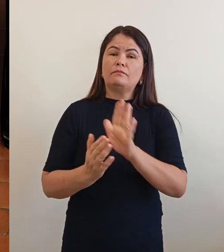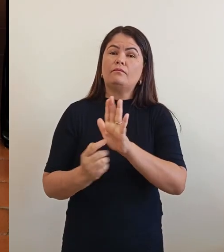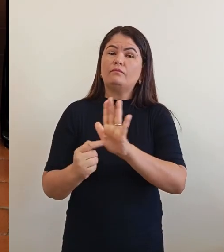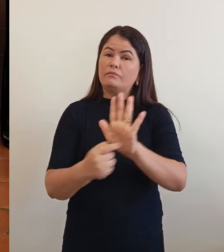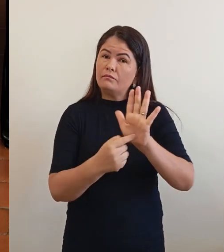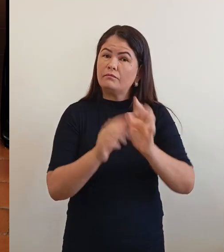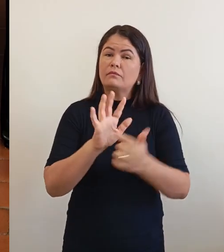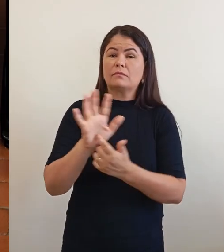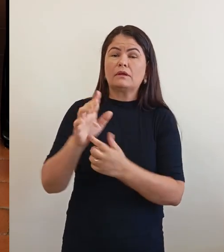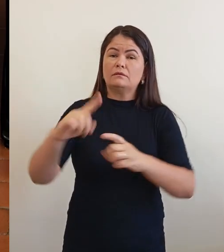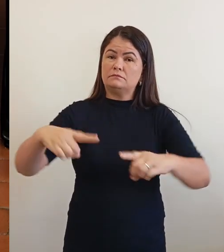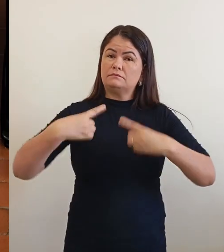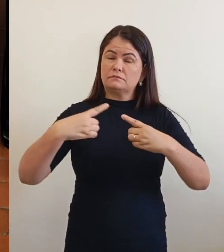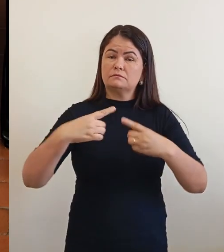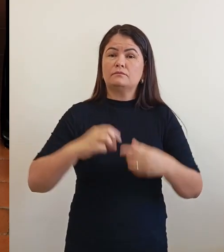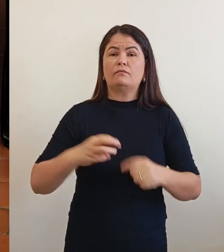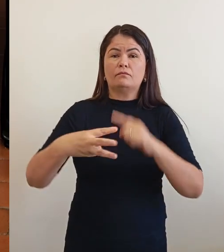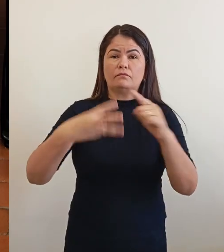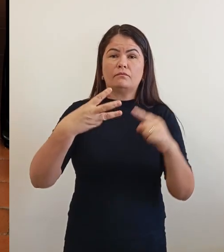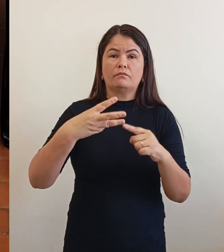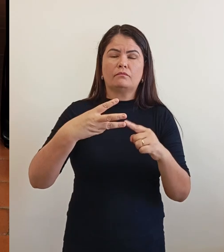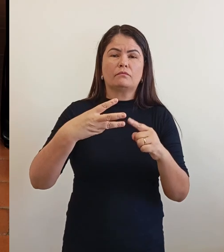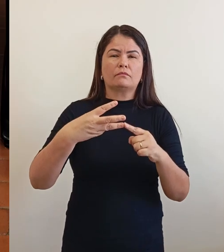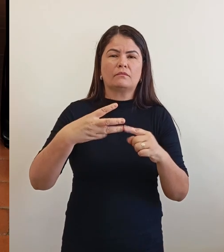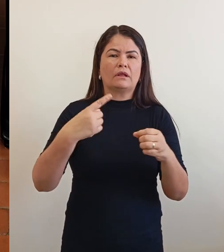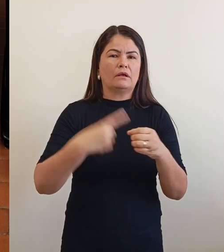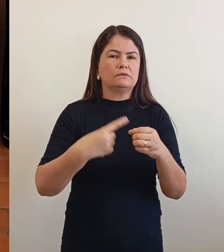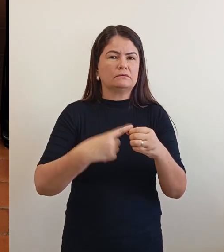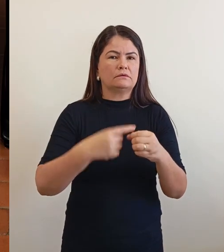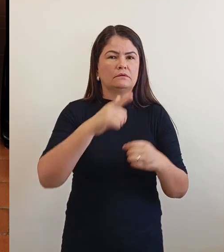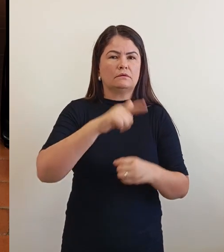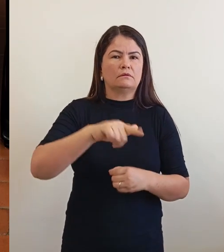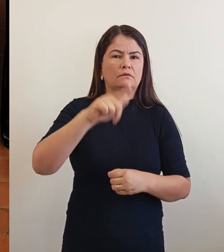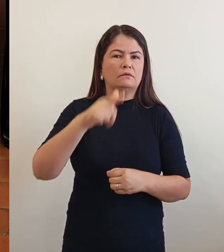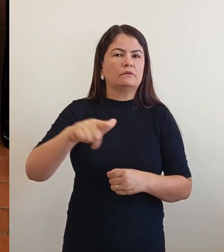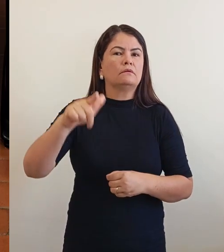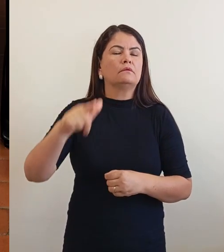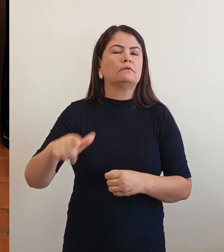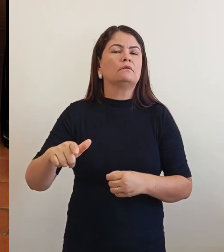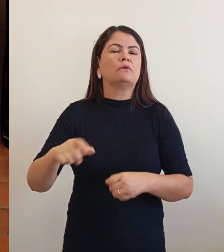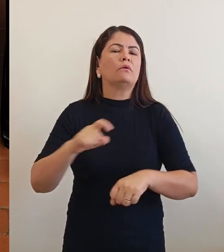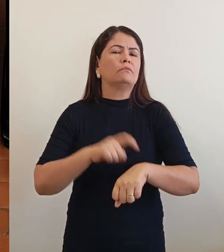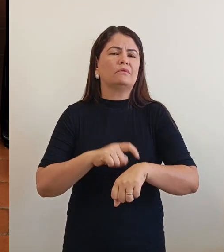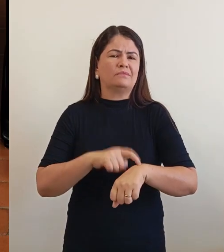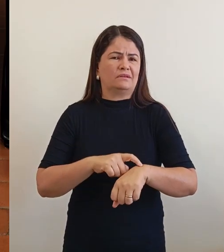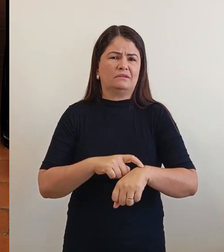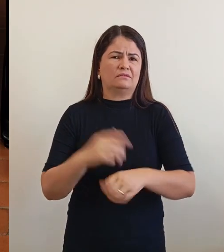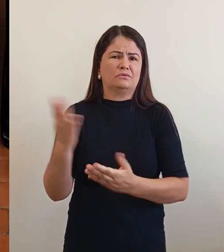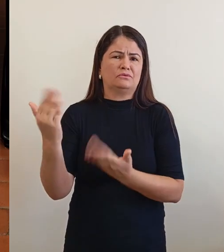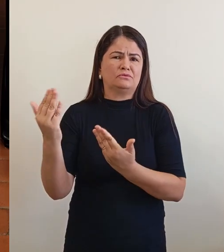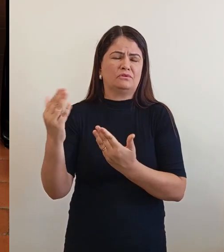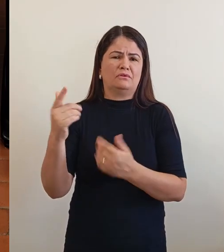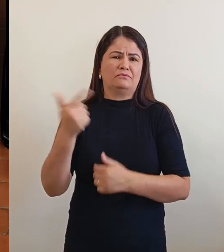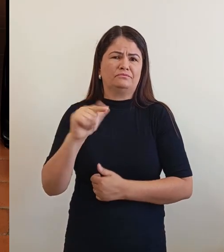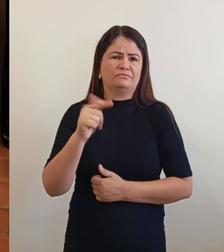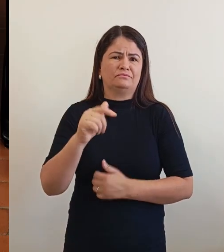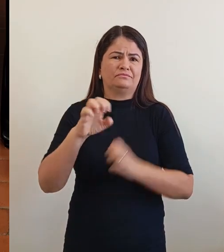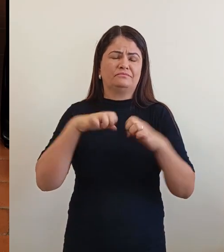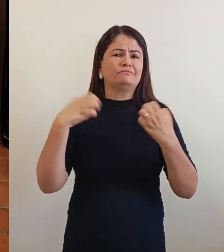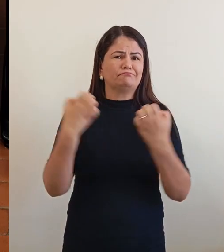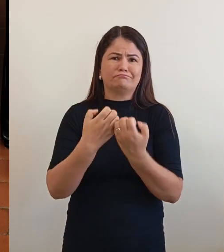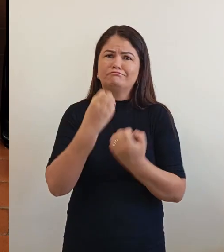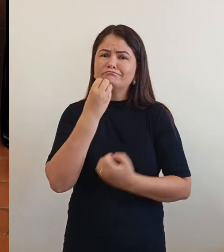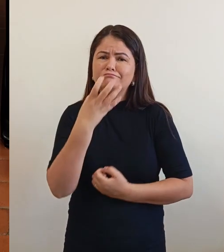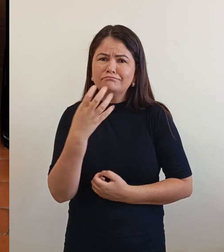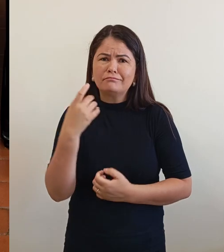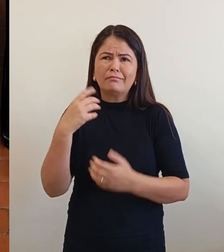desafios? 3. A cidade de Goiás está passando por um momento em que os jovens não têm eventos decentes há um